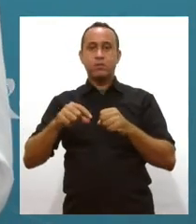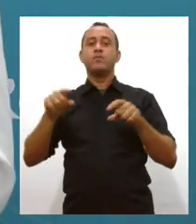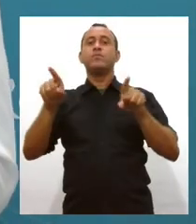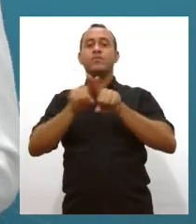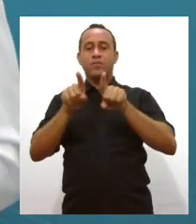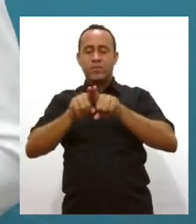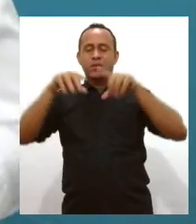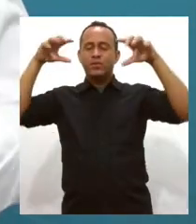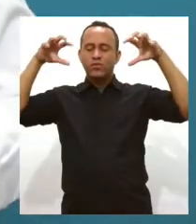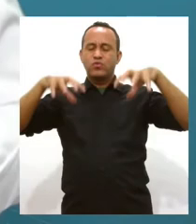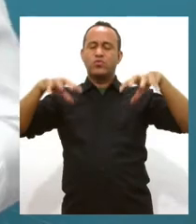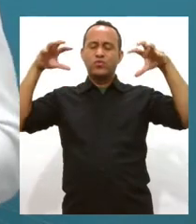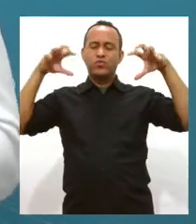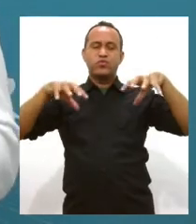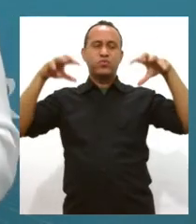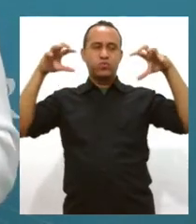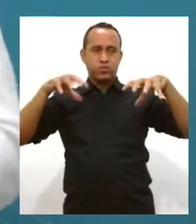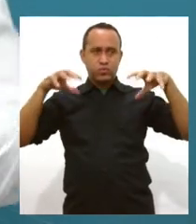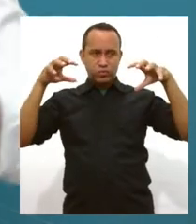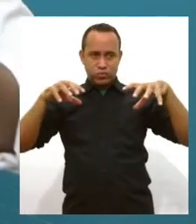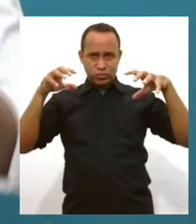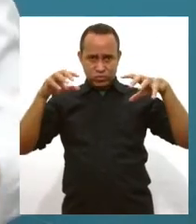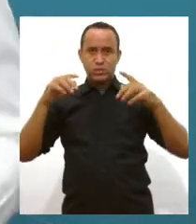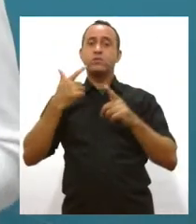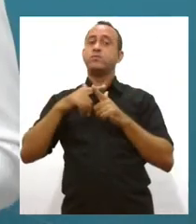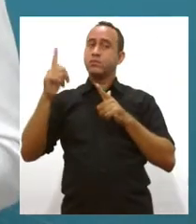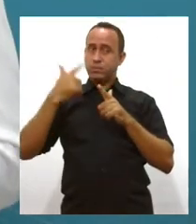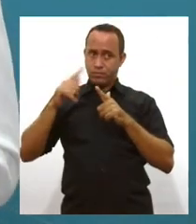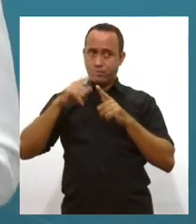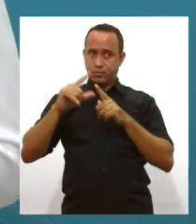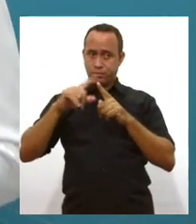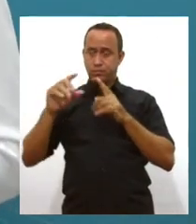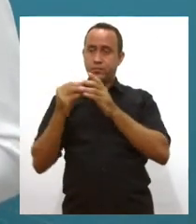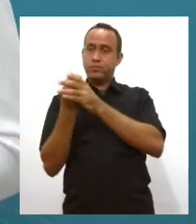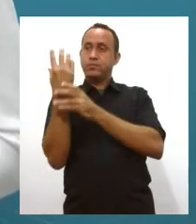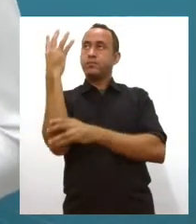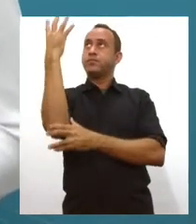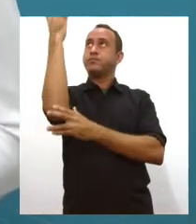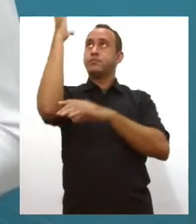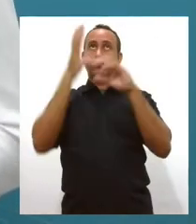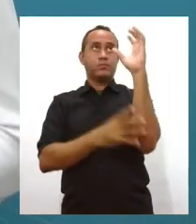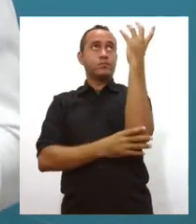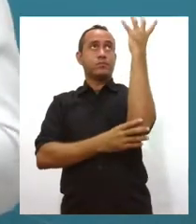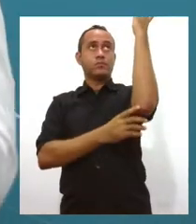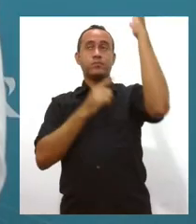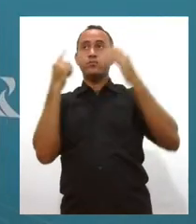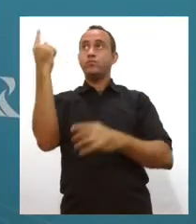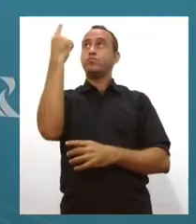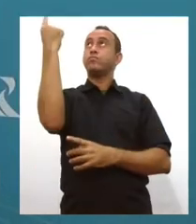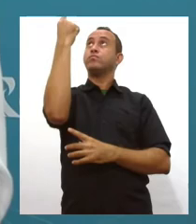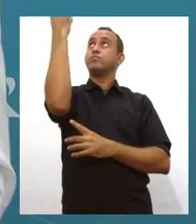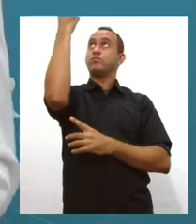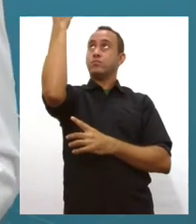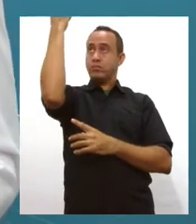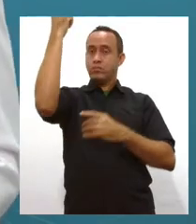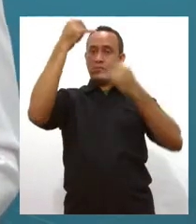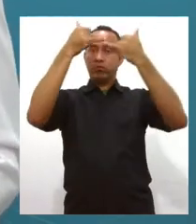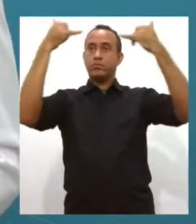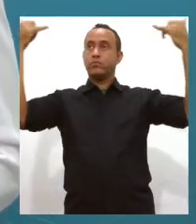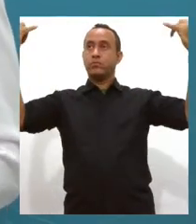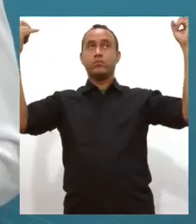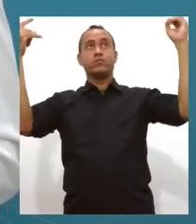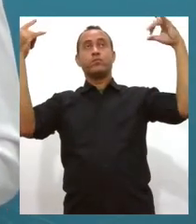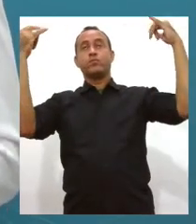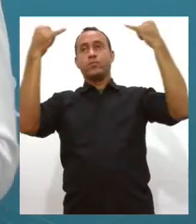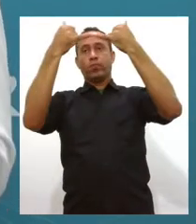muito chuvoso. Provavelmente, isso tem provocado o crescimento das árvores. E essas árvores têm interagido com a rede